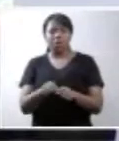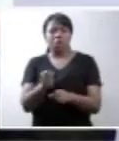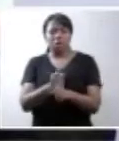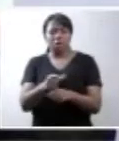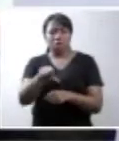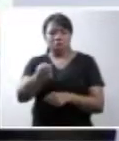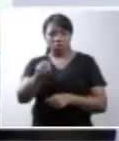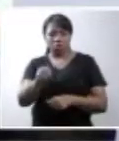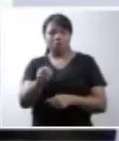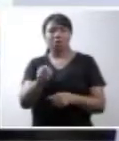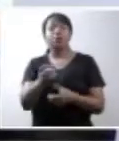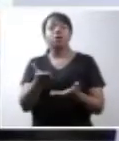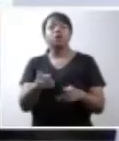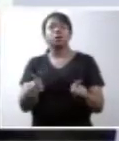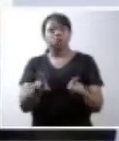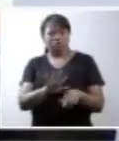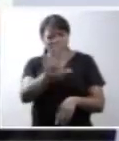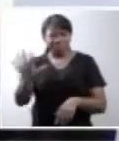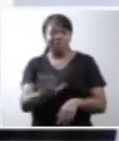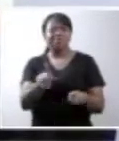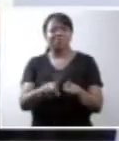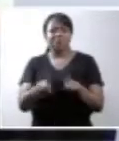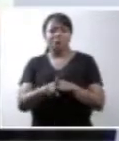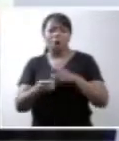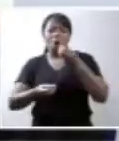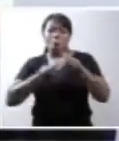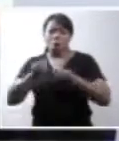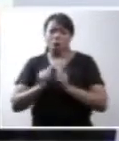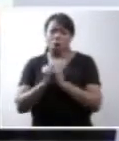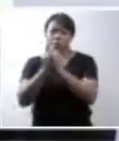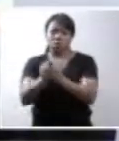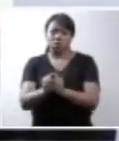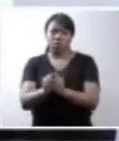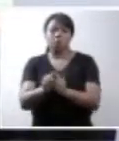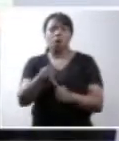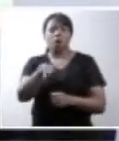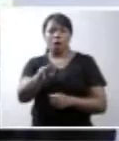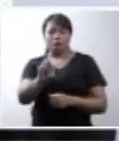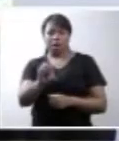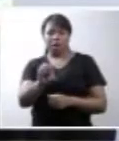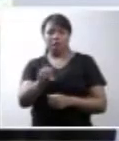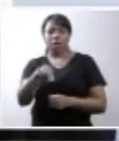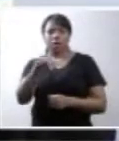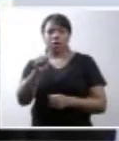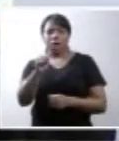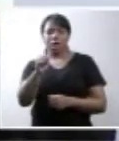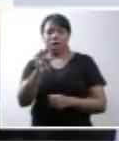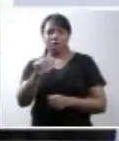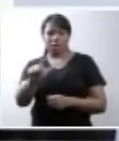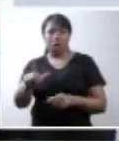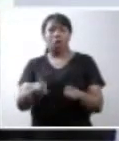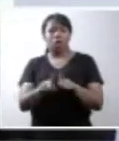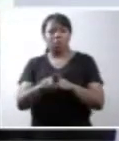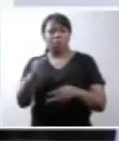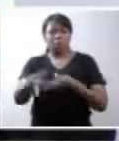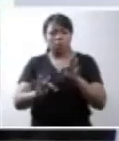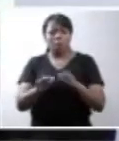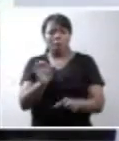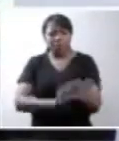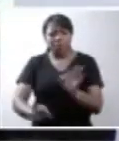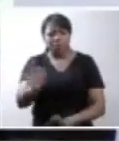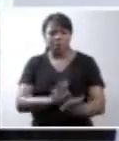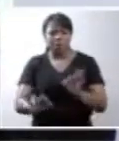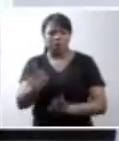popularizam e generalizam no Brasil como instrumentos de acompanhamento pré-natal. As novas tecnologias permitem antecipar os